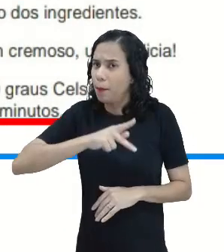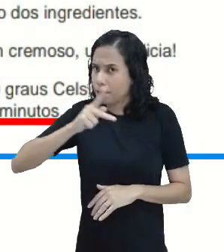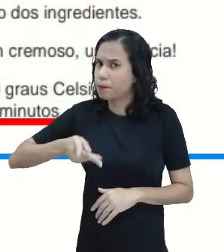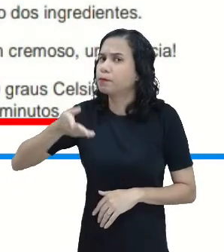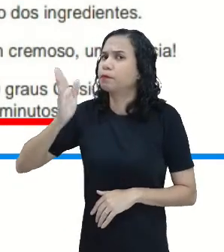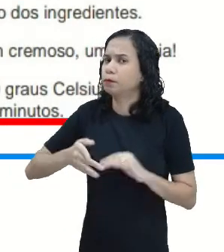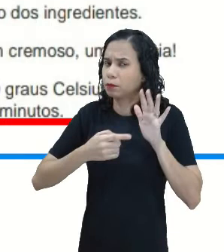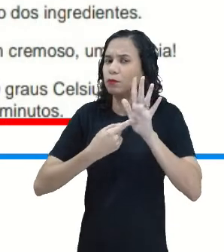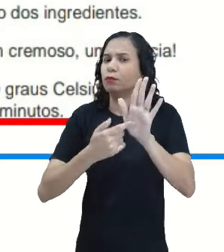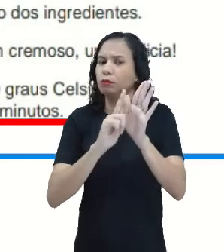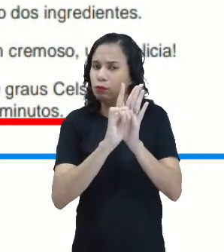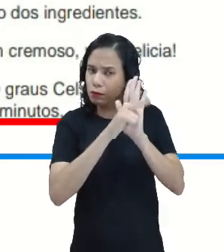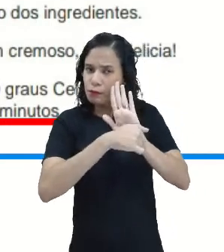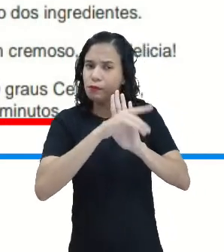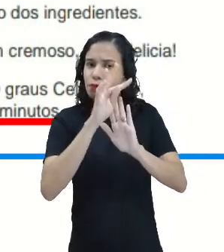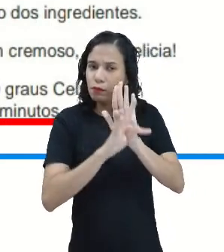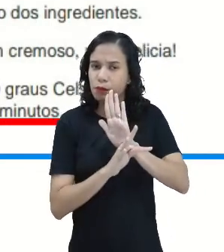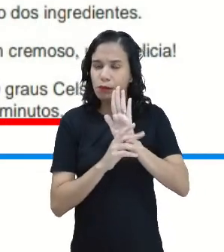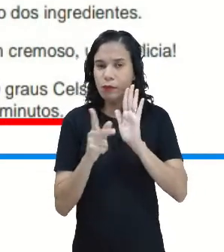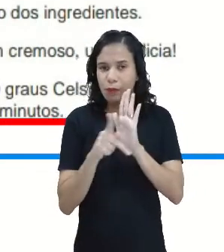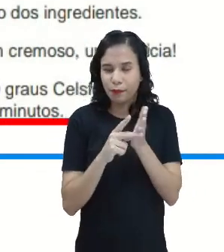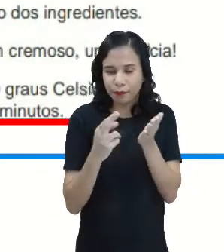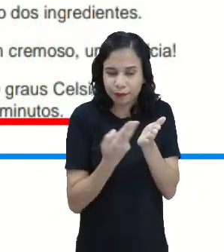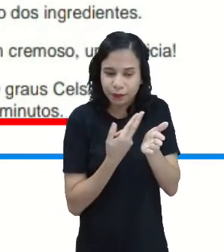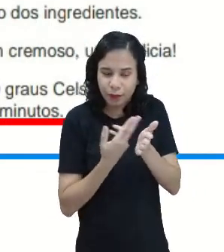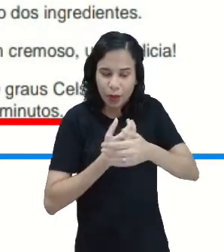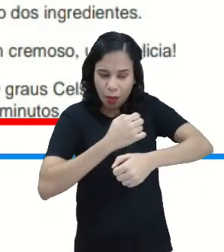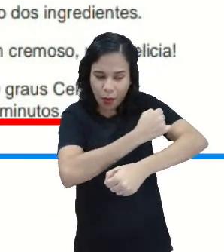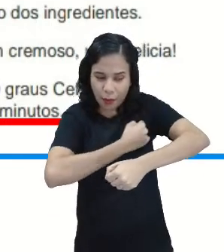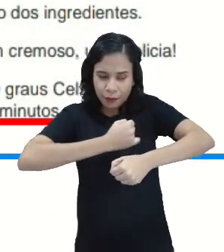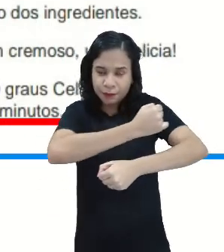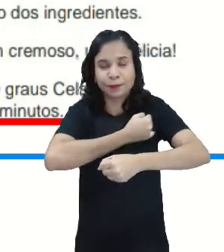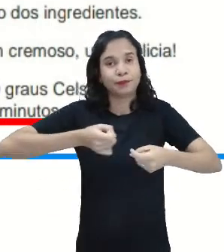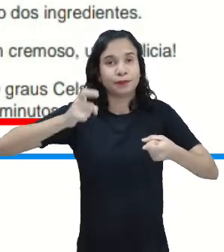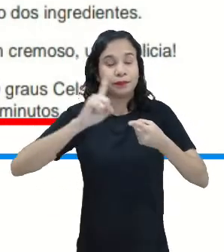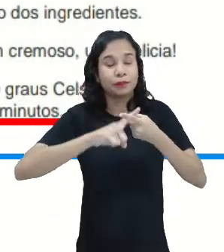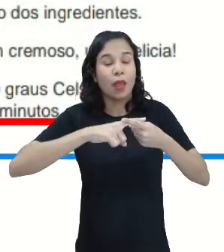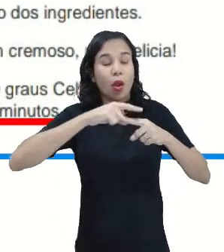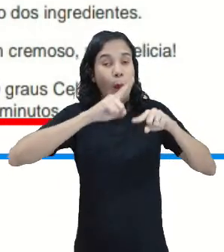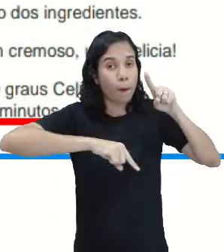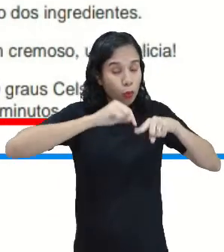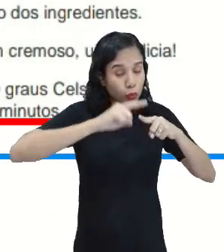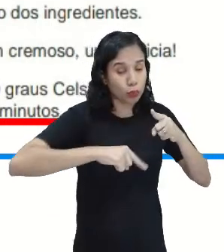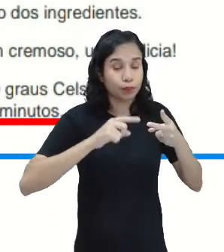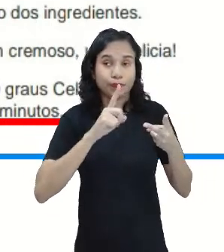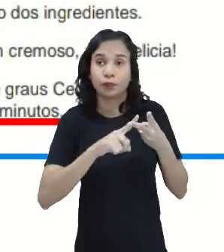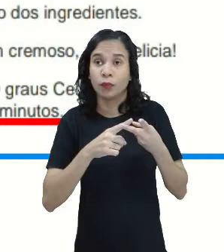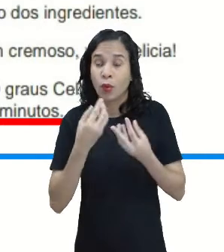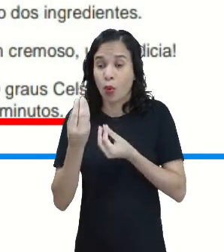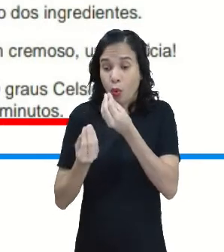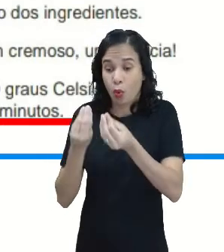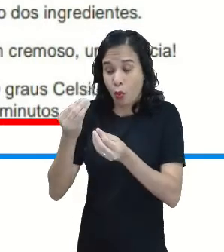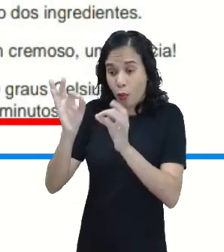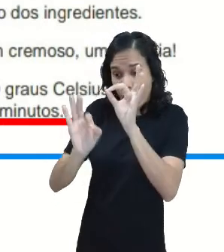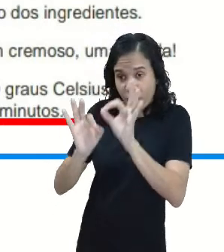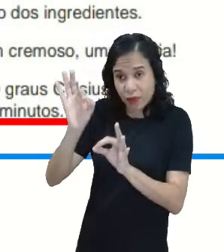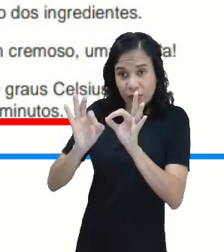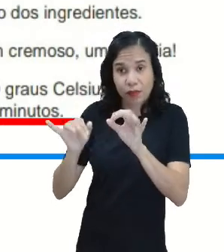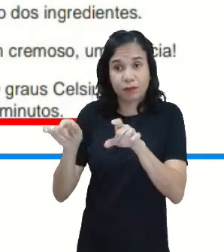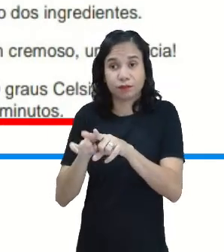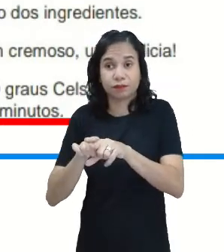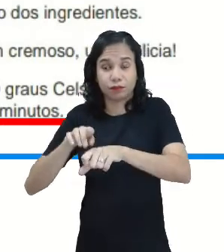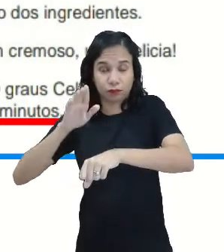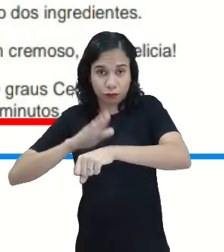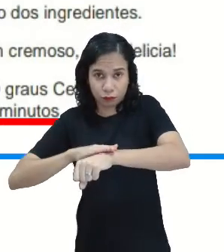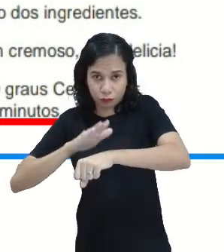trouxe esse gênero aqui, né, receita. Que tem os ingredientes, o modo de preparo e o tempo